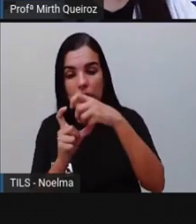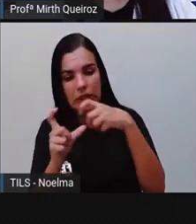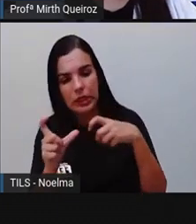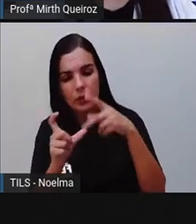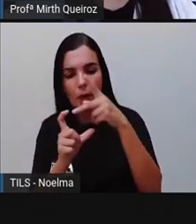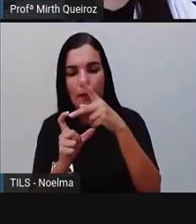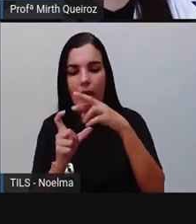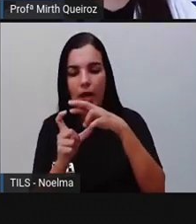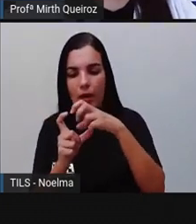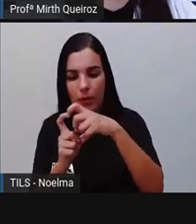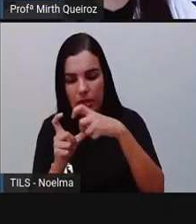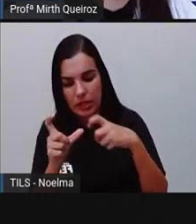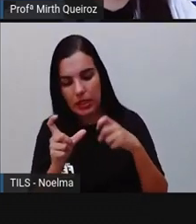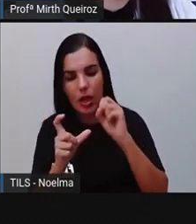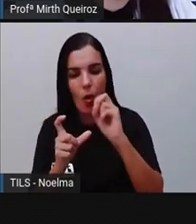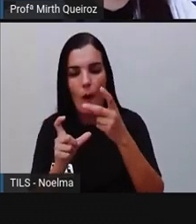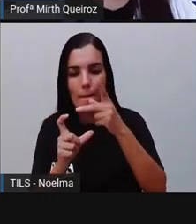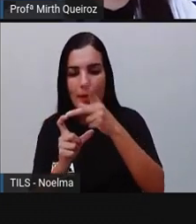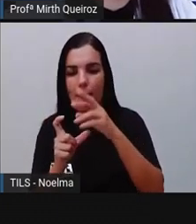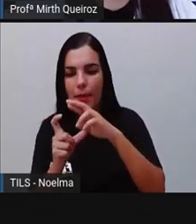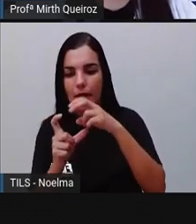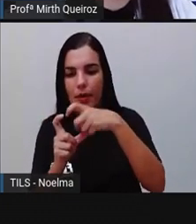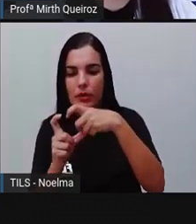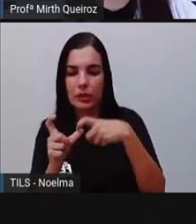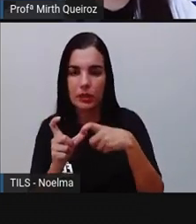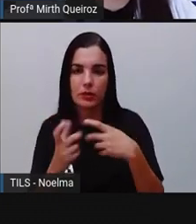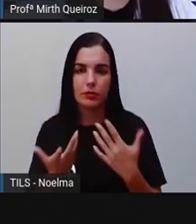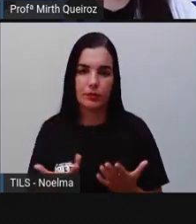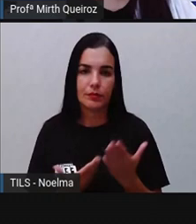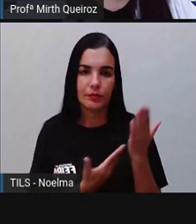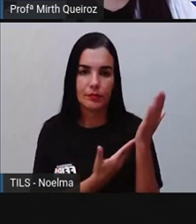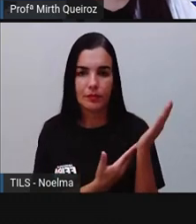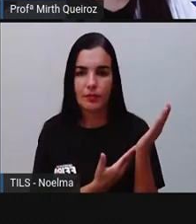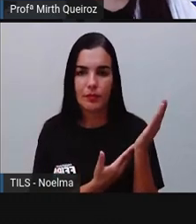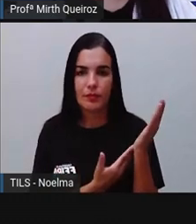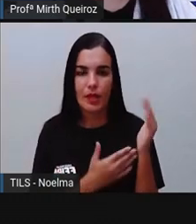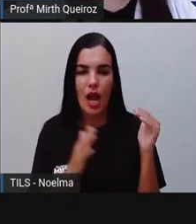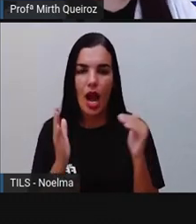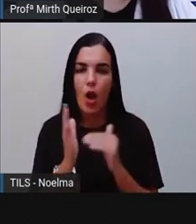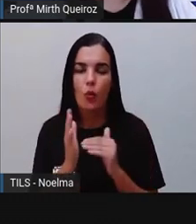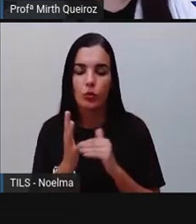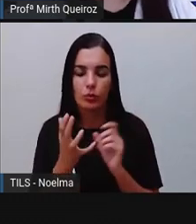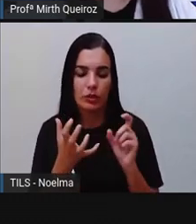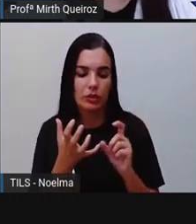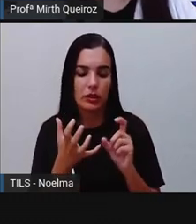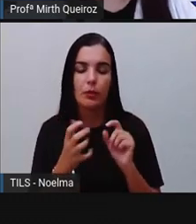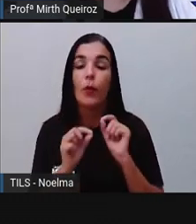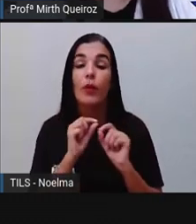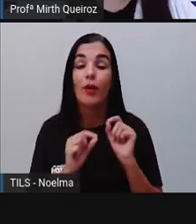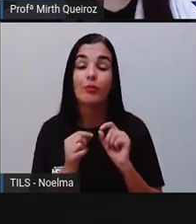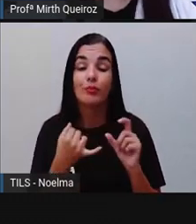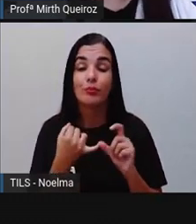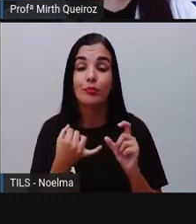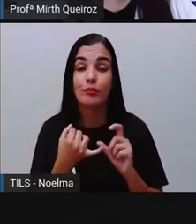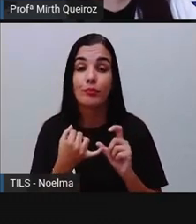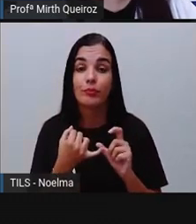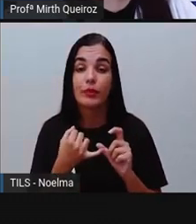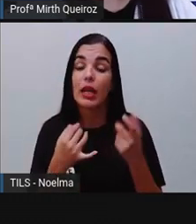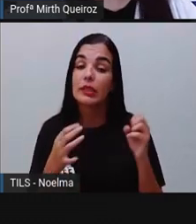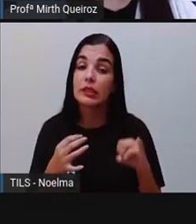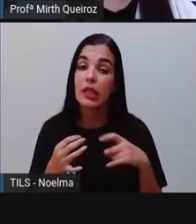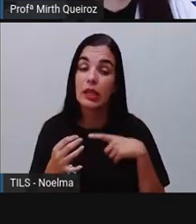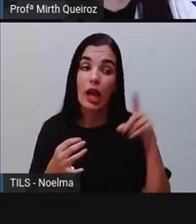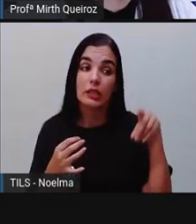oxítena. Olha só. Troféu. A última sílaba recebeu acento. Então, a gente já sabe que é a sílaba mais forte. Se tem